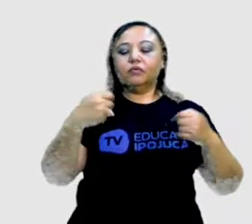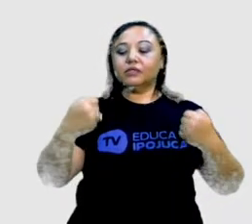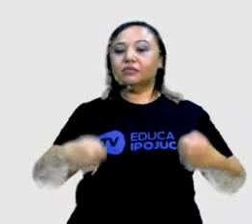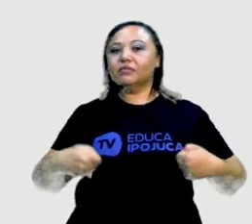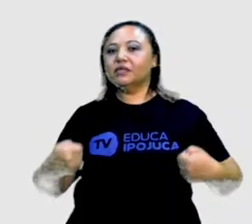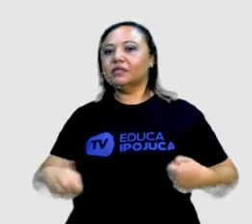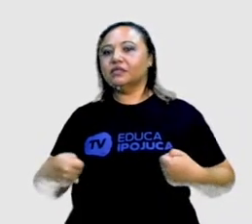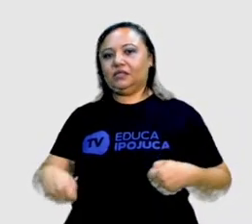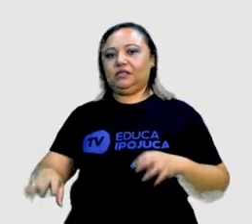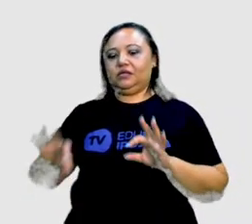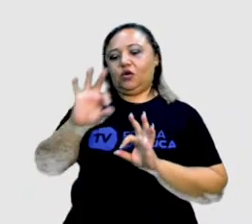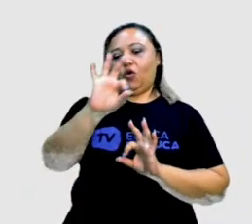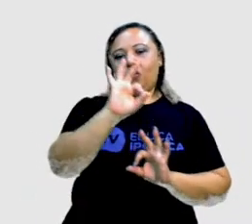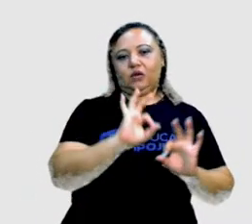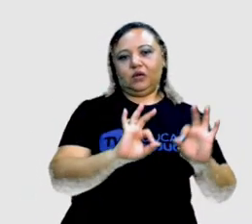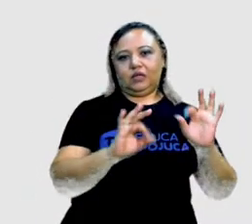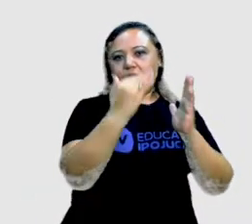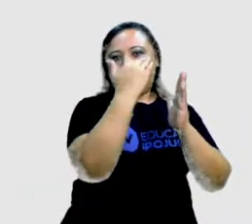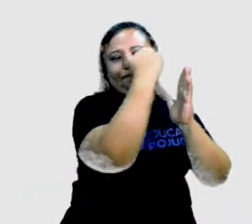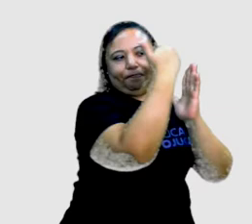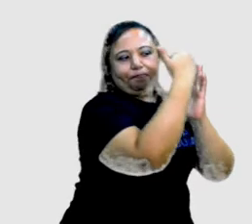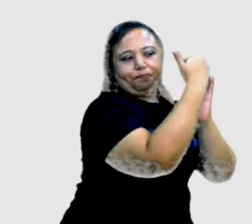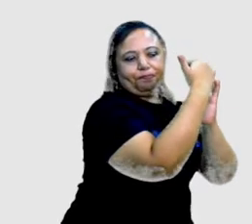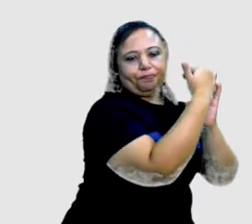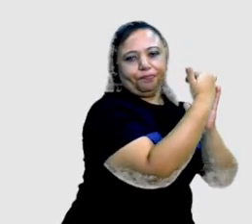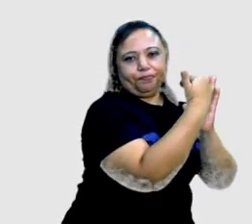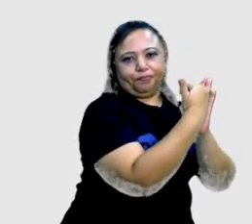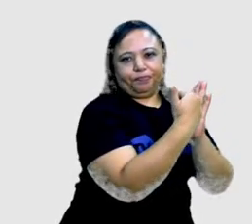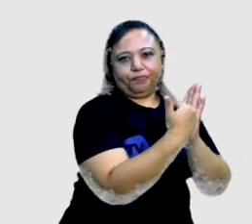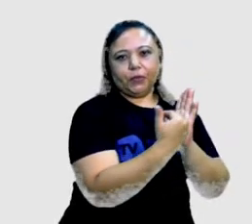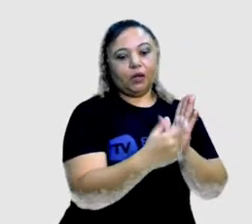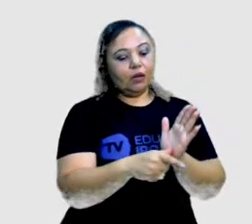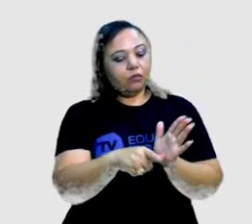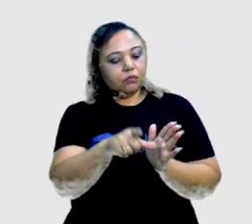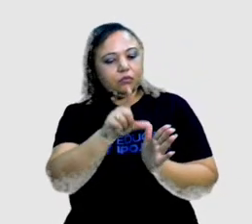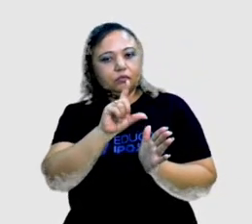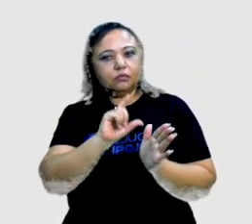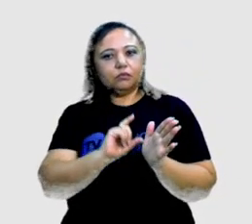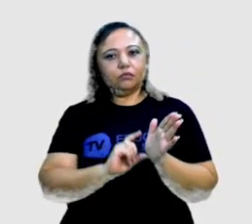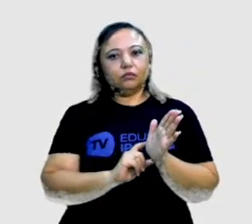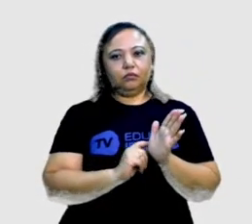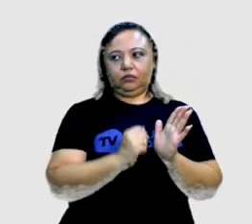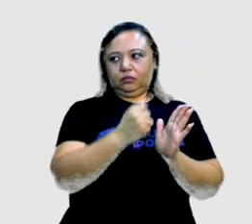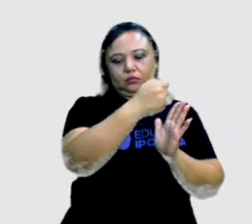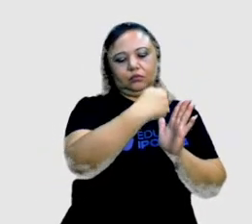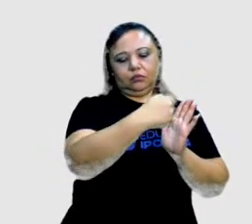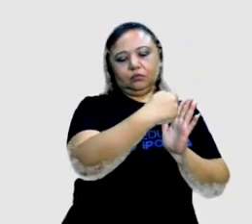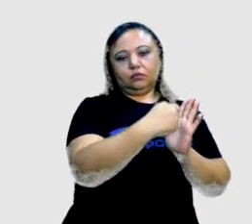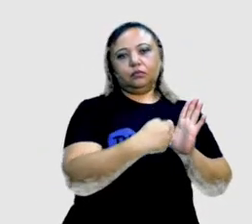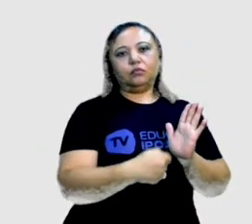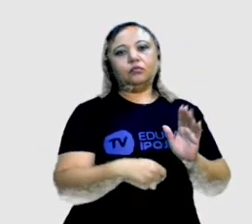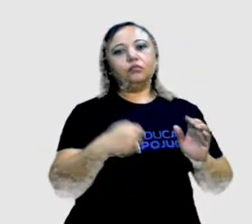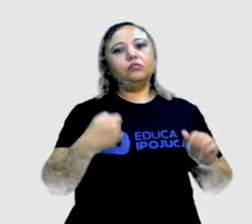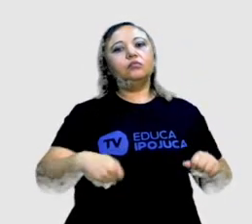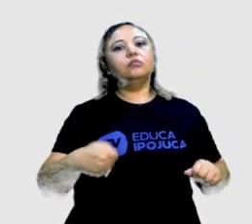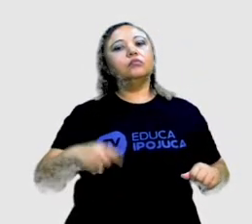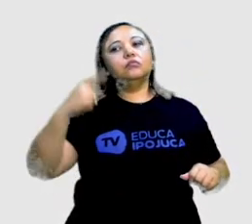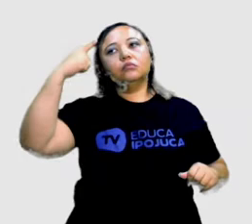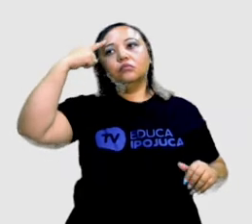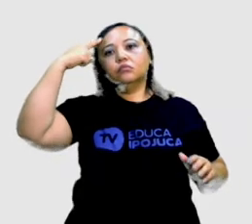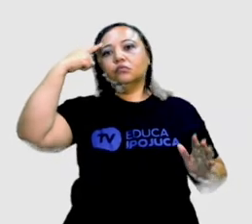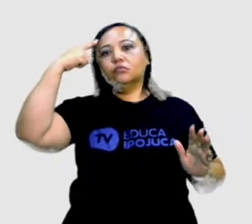requer planejamento. O que significa que antes de começar a redigir o seu texto, você precisa